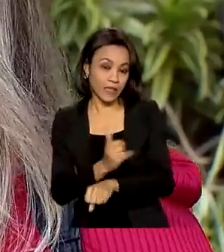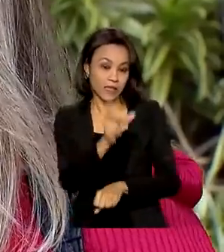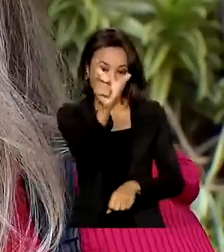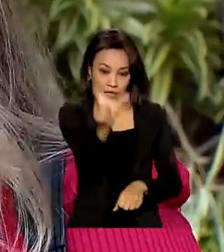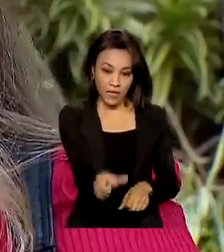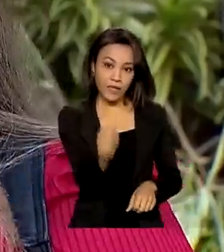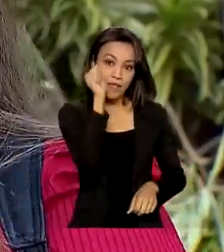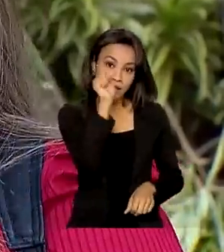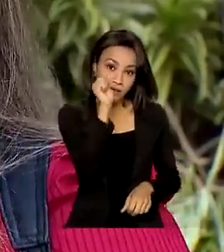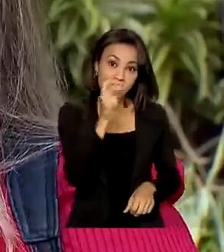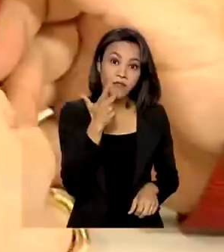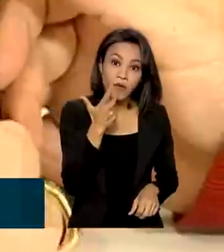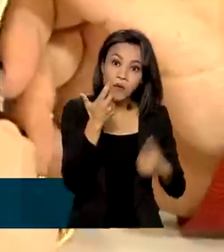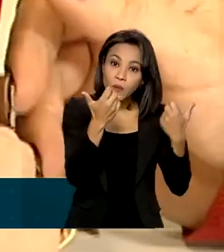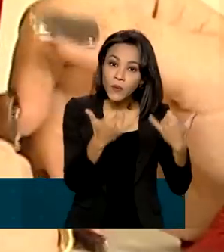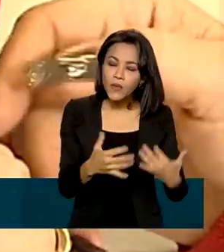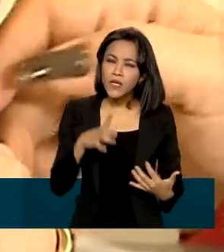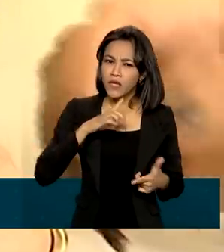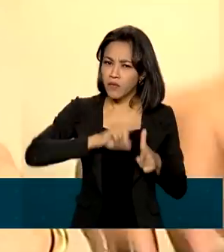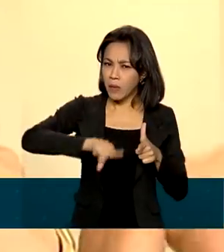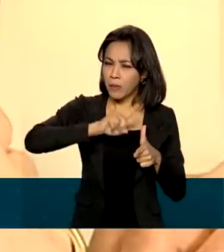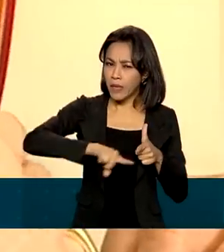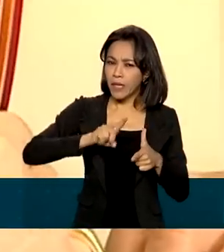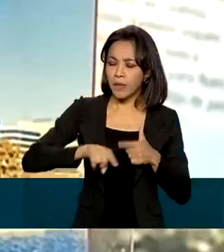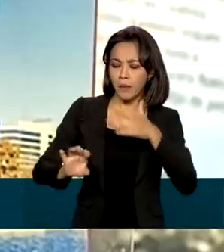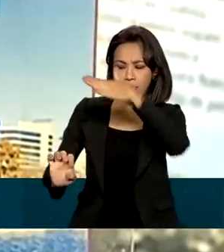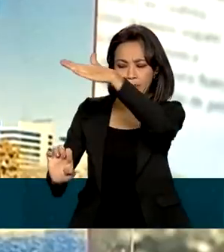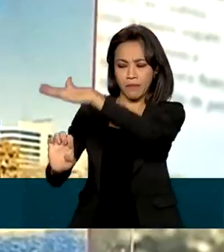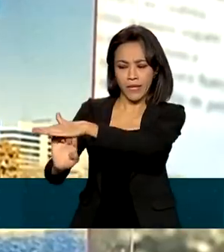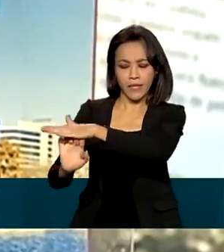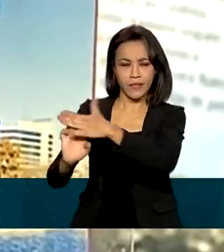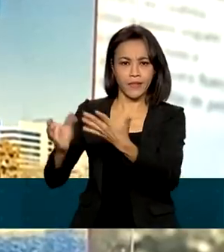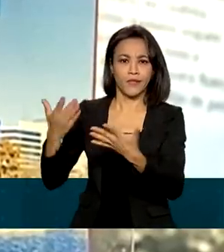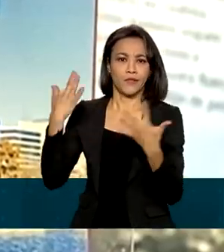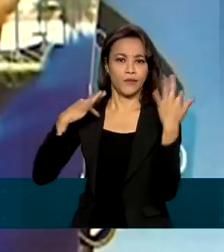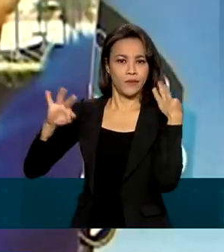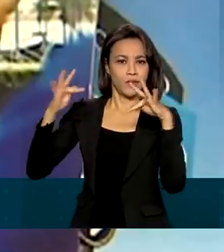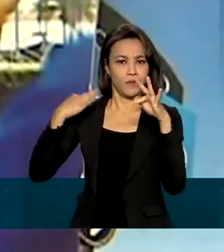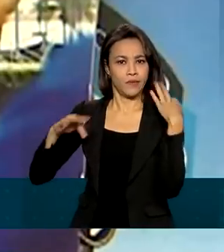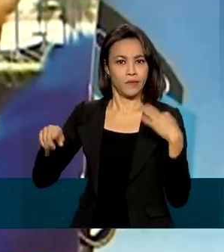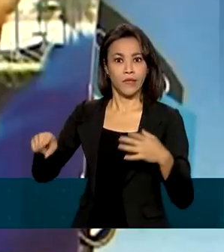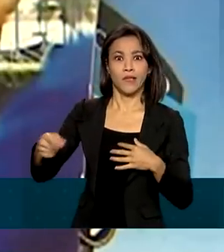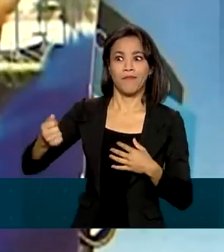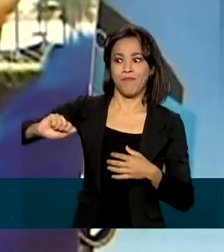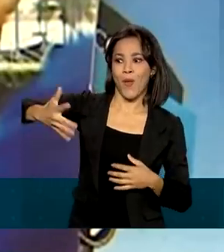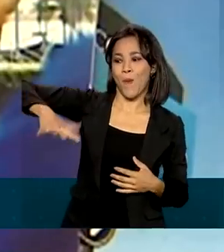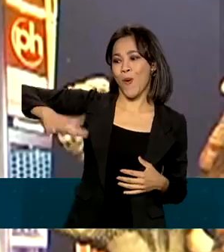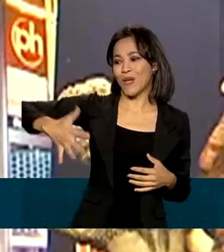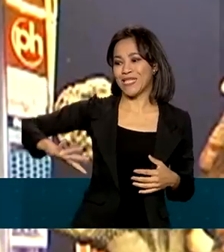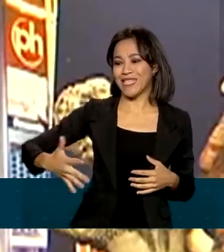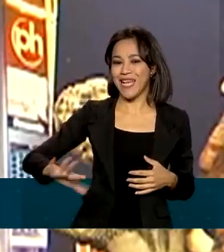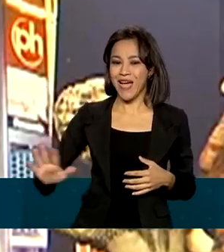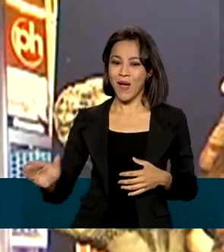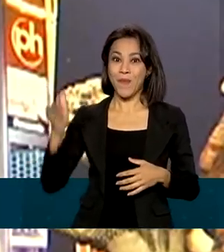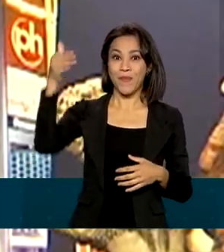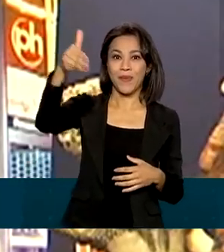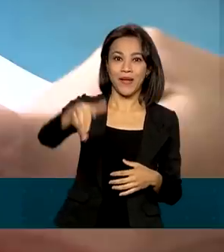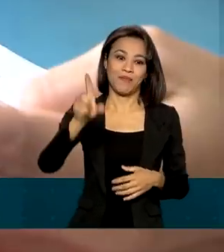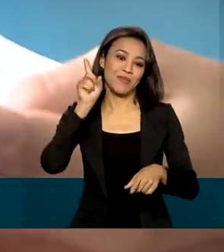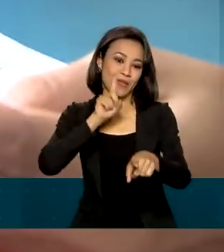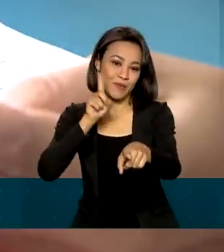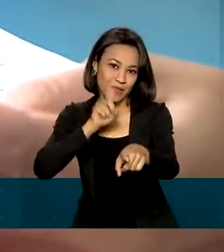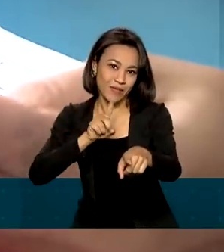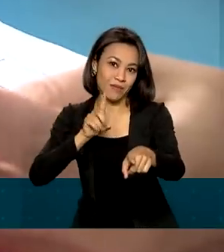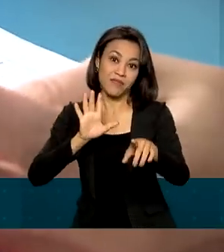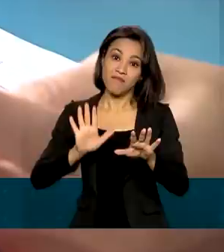conta que teve problemas com uma empresa de viagens que ofereceu um pacote promocional para a Disney nos Estados Unidos.